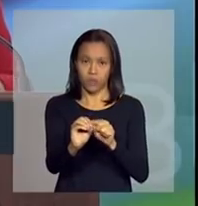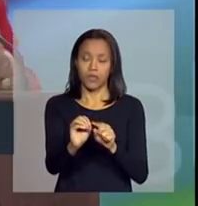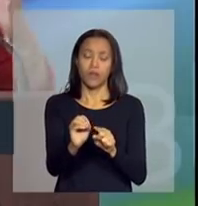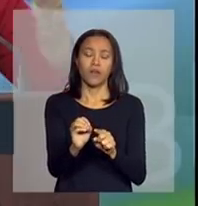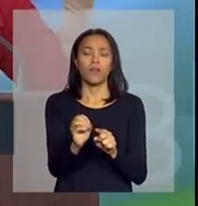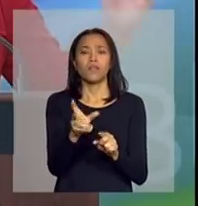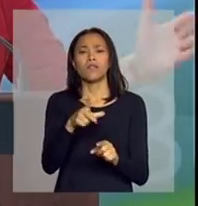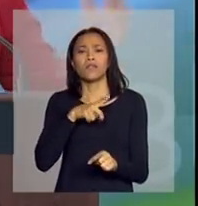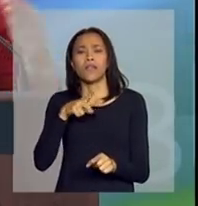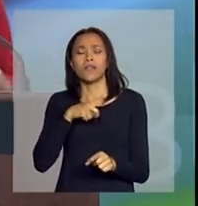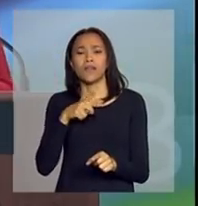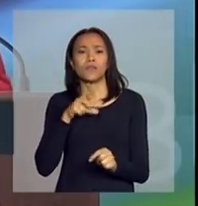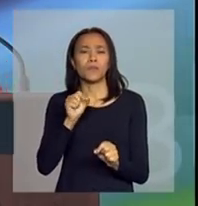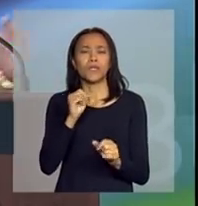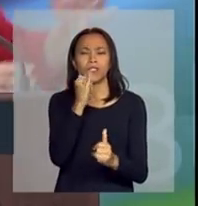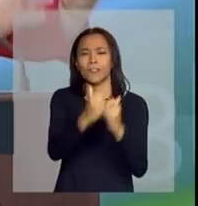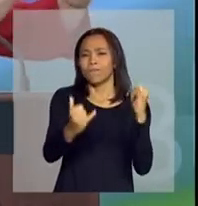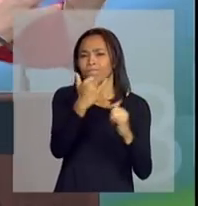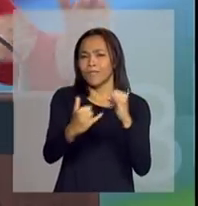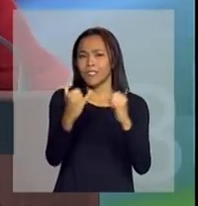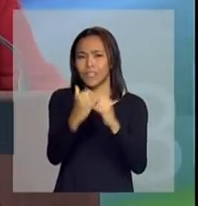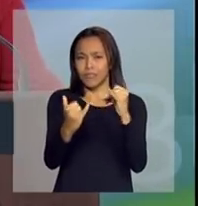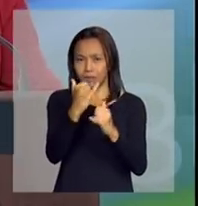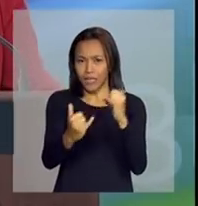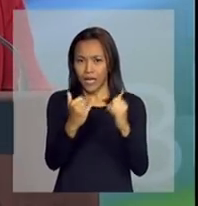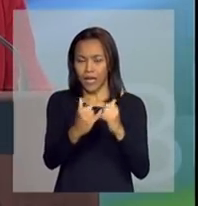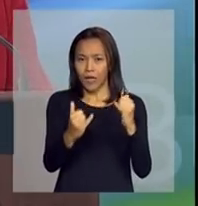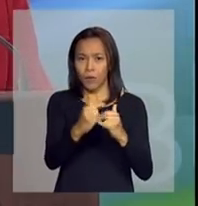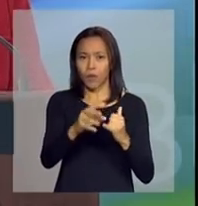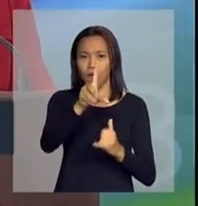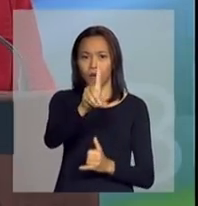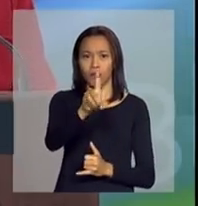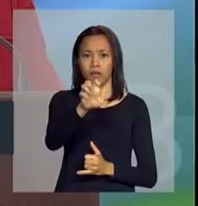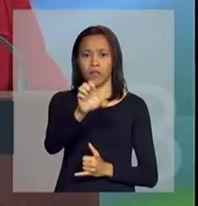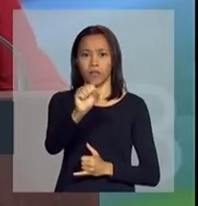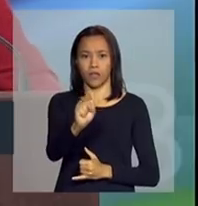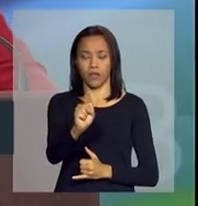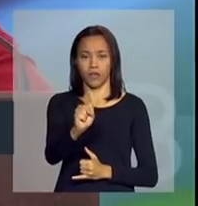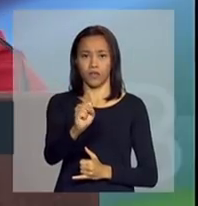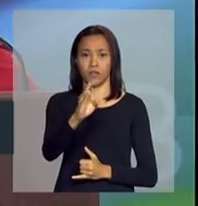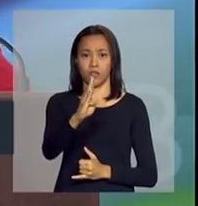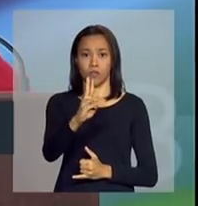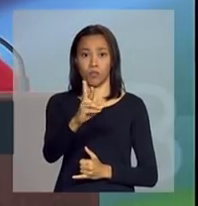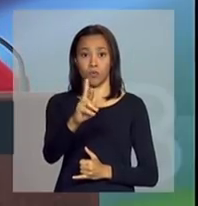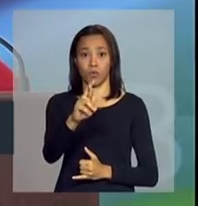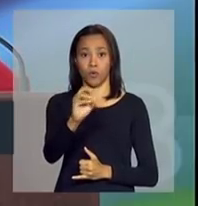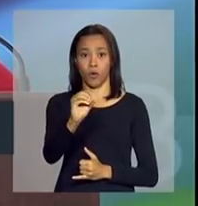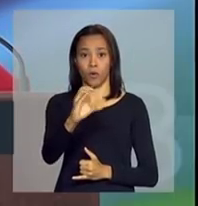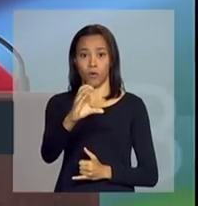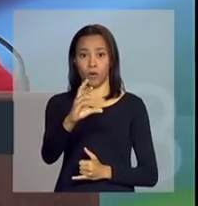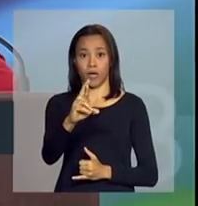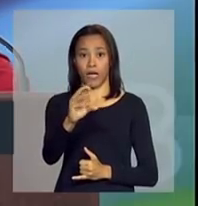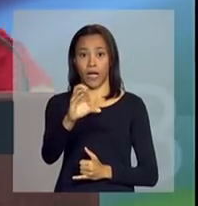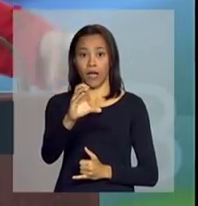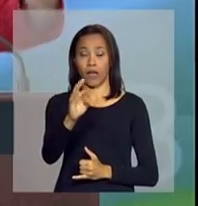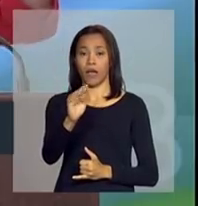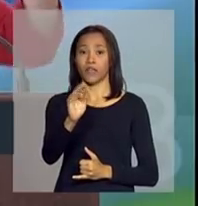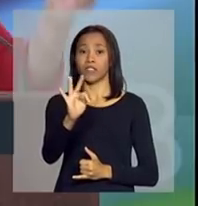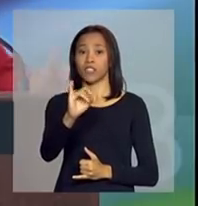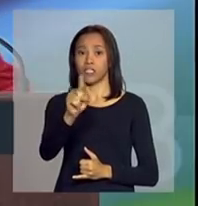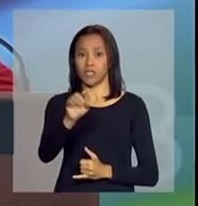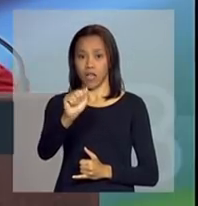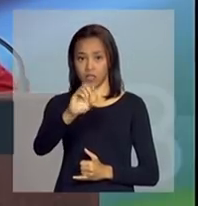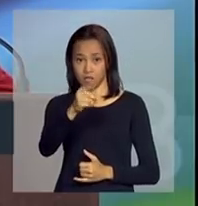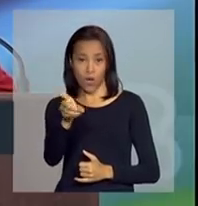diria assim, parentesco com a questão da desburocratização e o parentesco está não só em